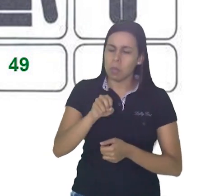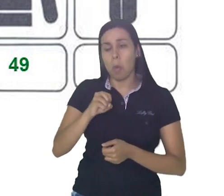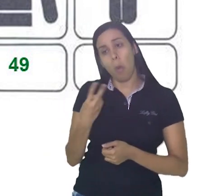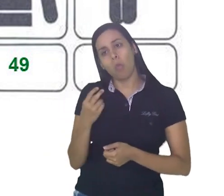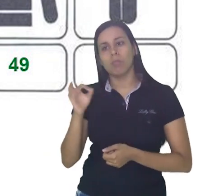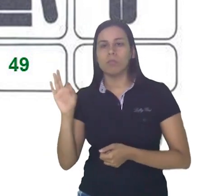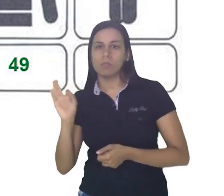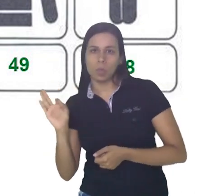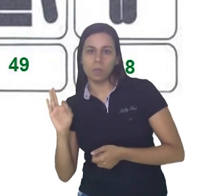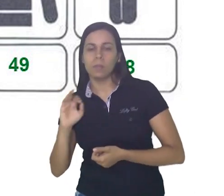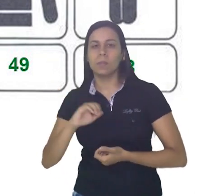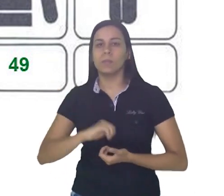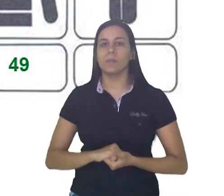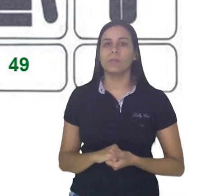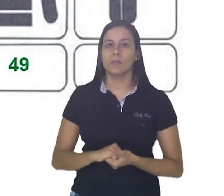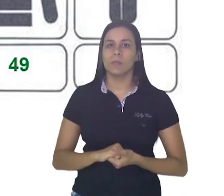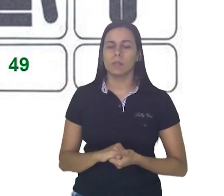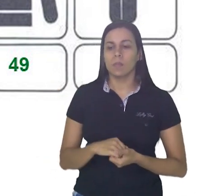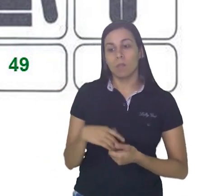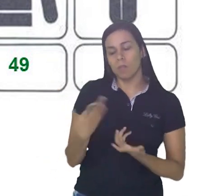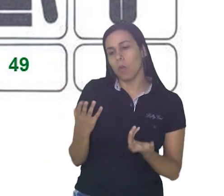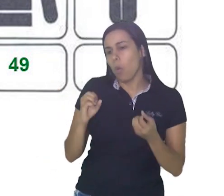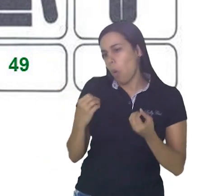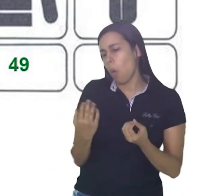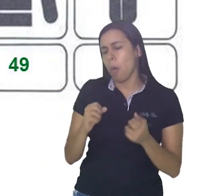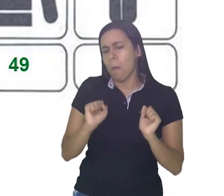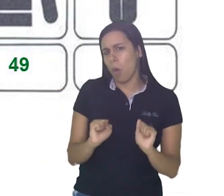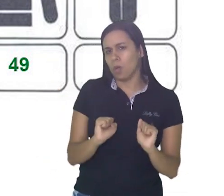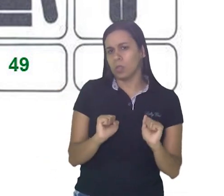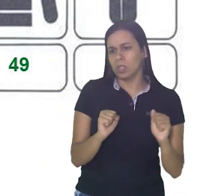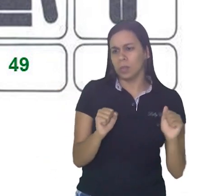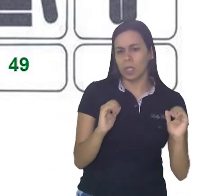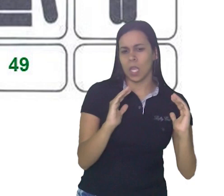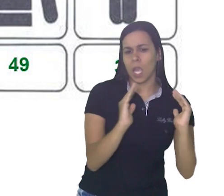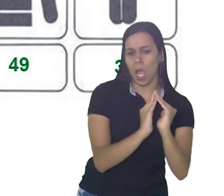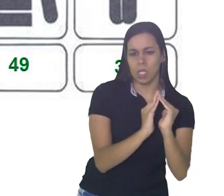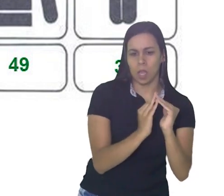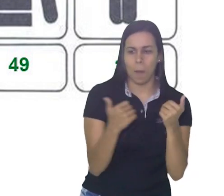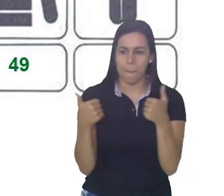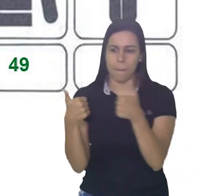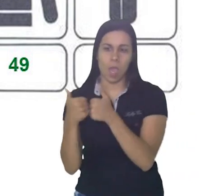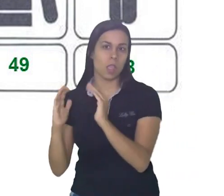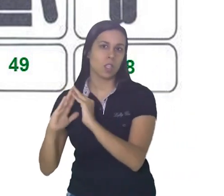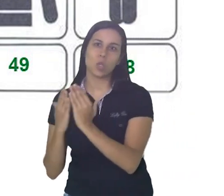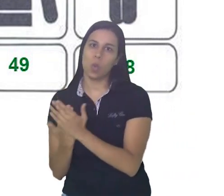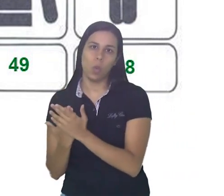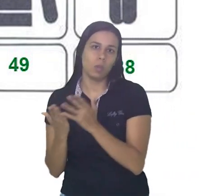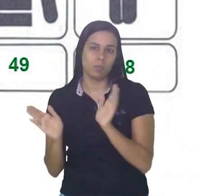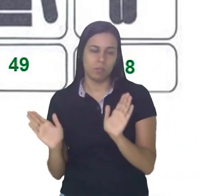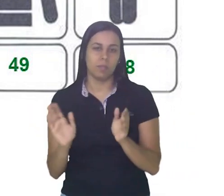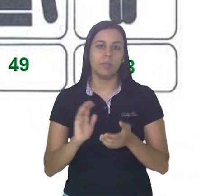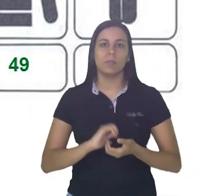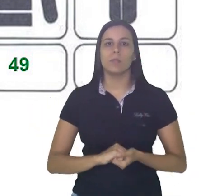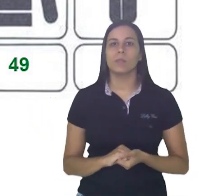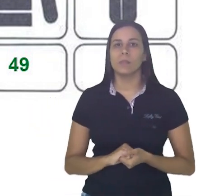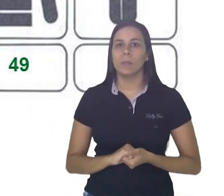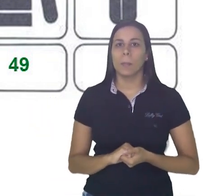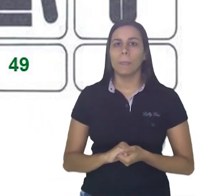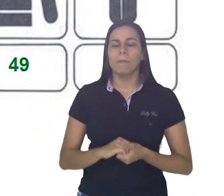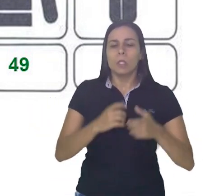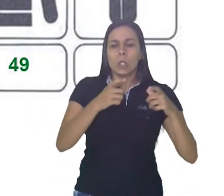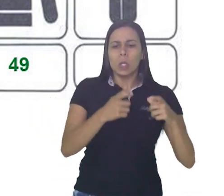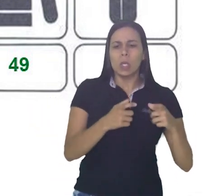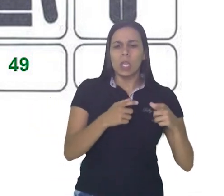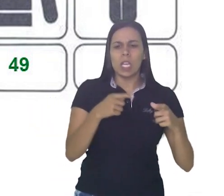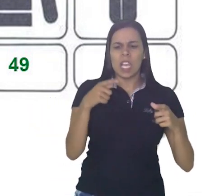Se você não utiliza, mora pertinho da escola, escreva aí que não utiliza. Letra B. Onde você